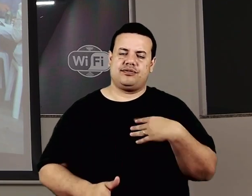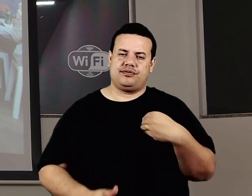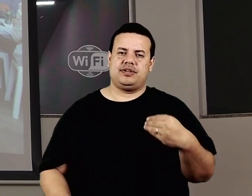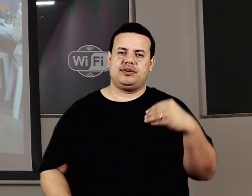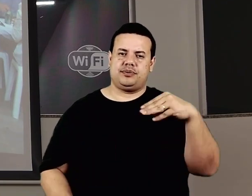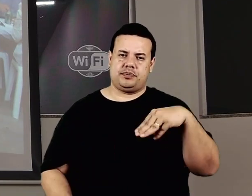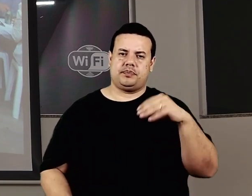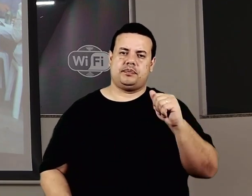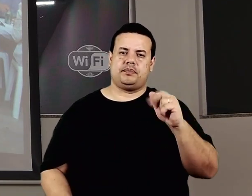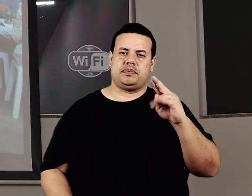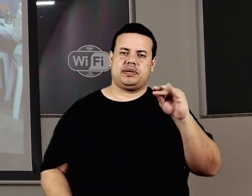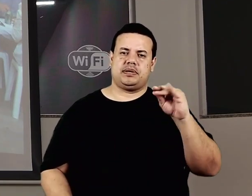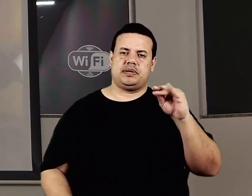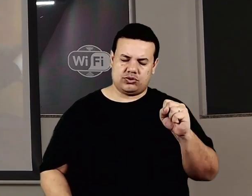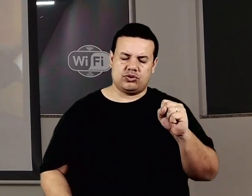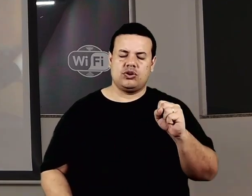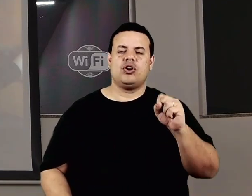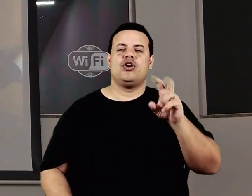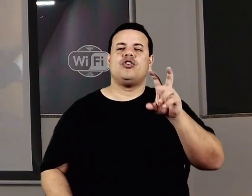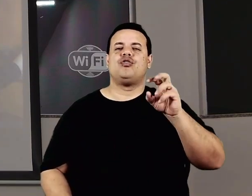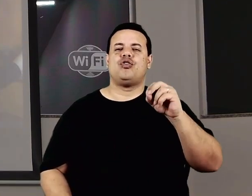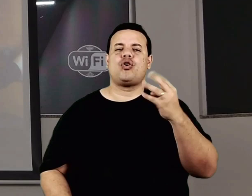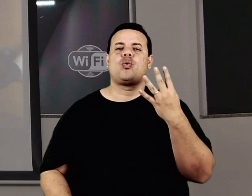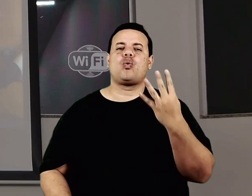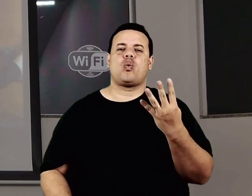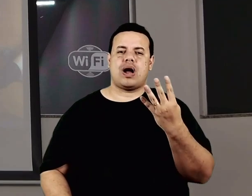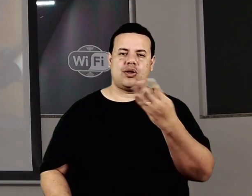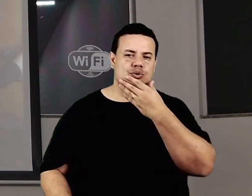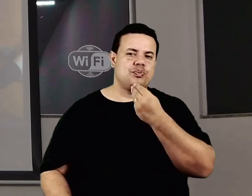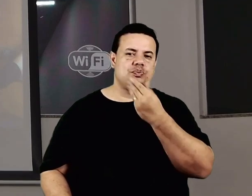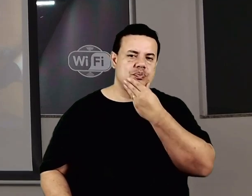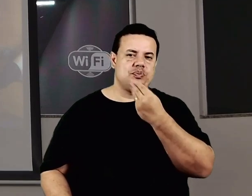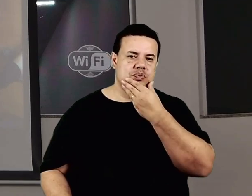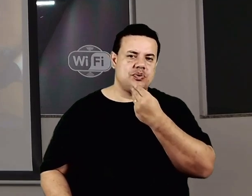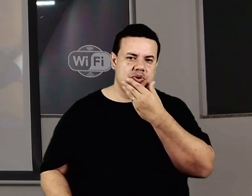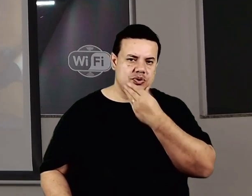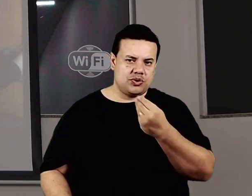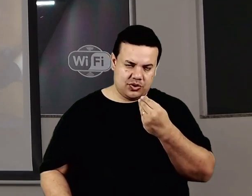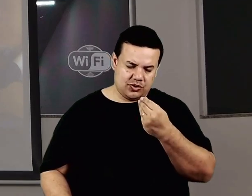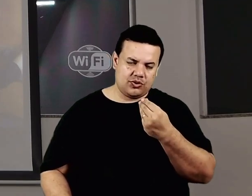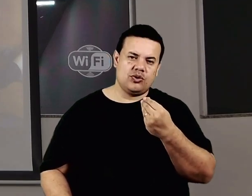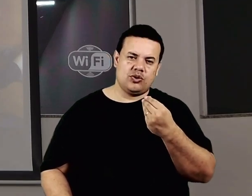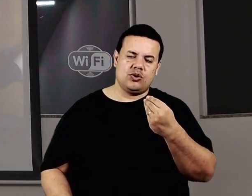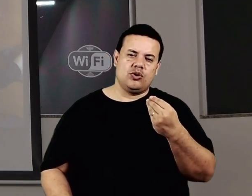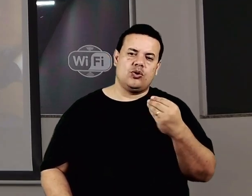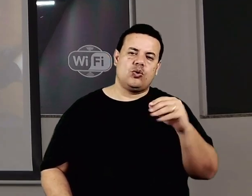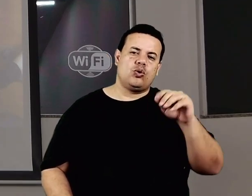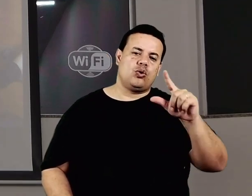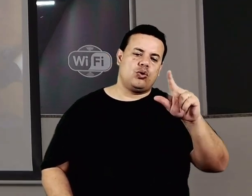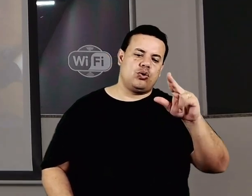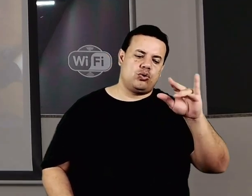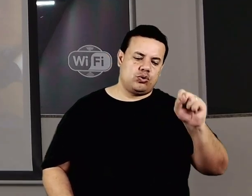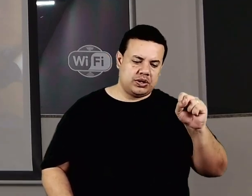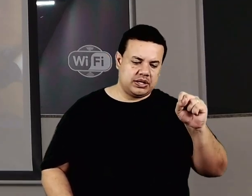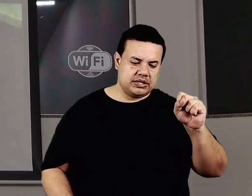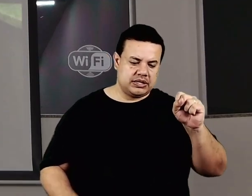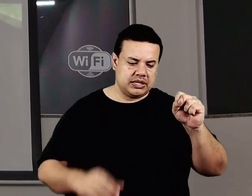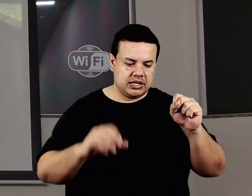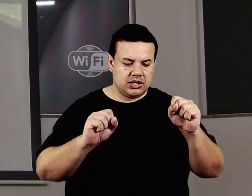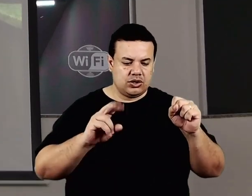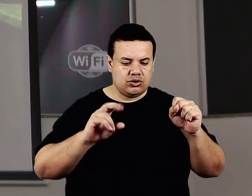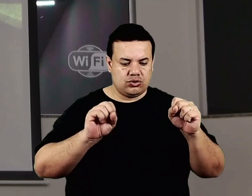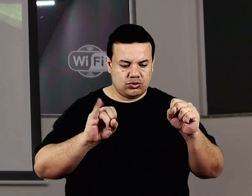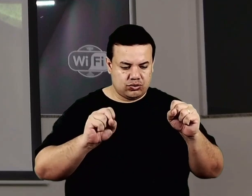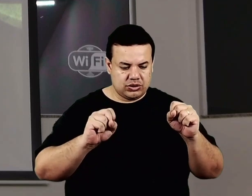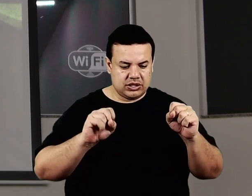são a voz de quatro meninos, Felipe e Miguel, frutos da união de Luiz Henrique e Suzy, que residem no Mato Grosso, João Pedro, filho de Ana